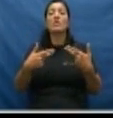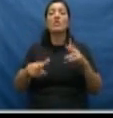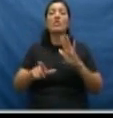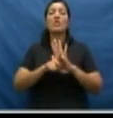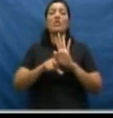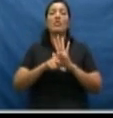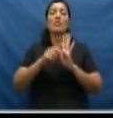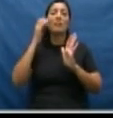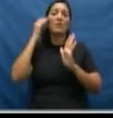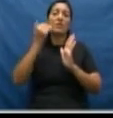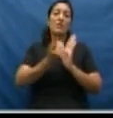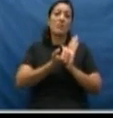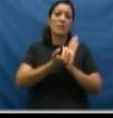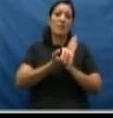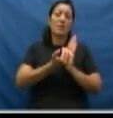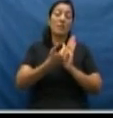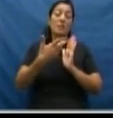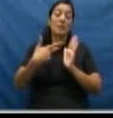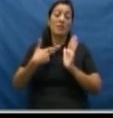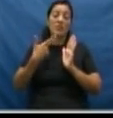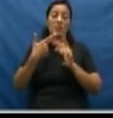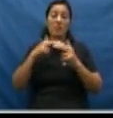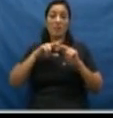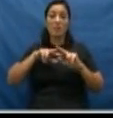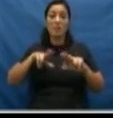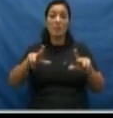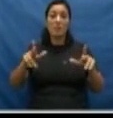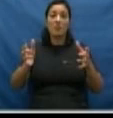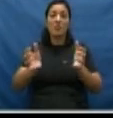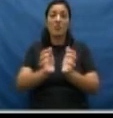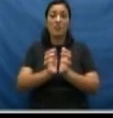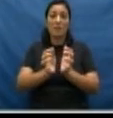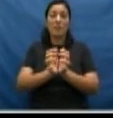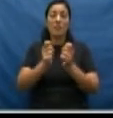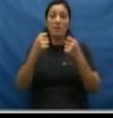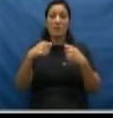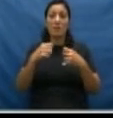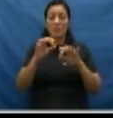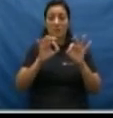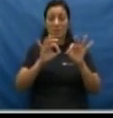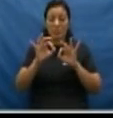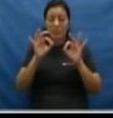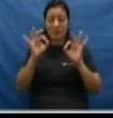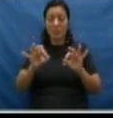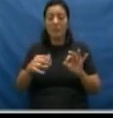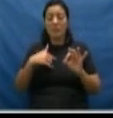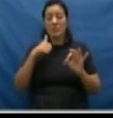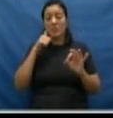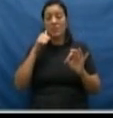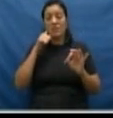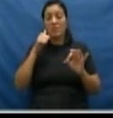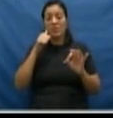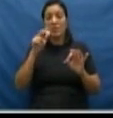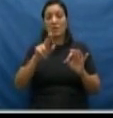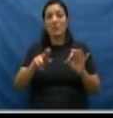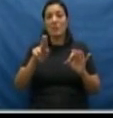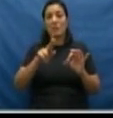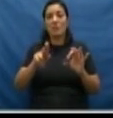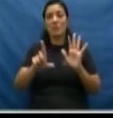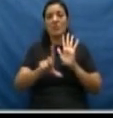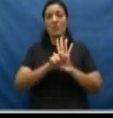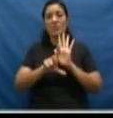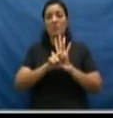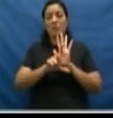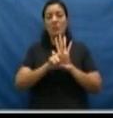lei possa valer. E aí citamos aqui todo um conjunto que precisa funcionar para que a mulher possa fazer uso dessa lei.